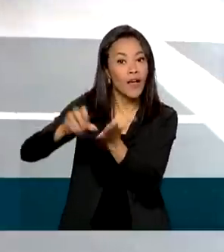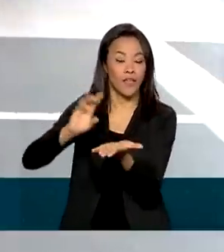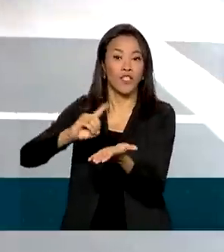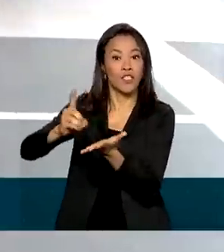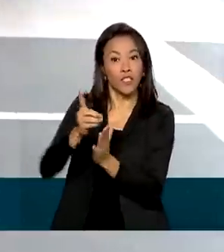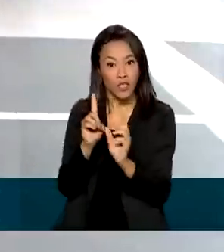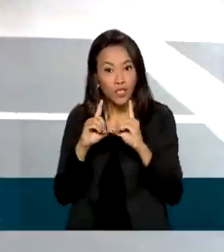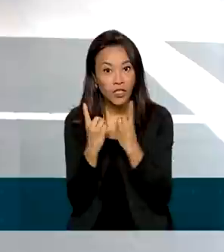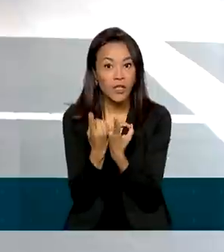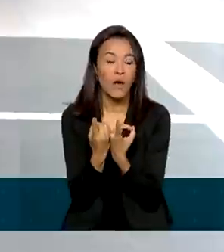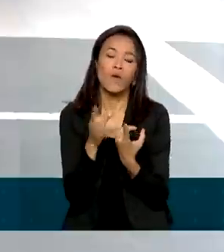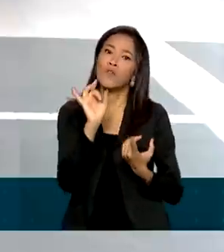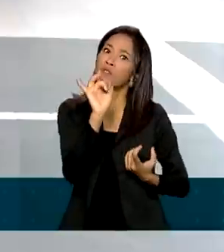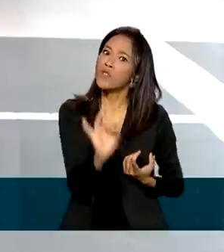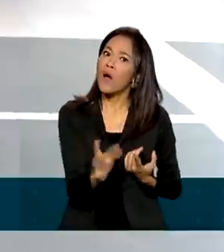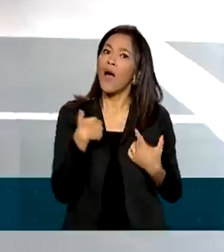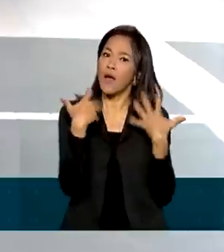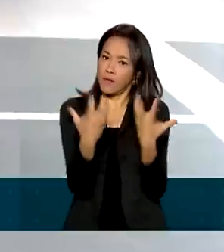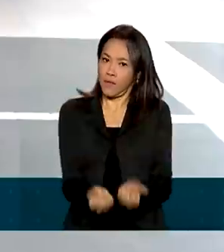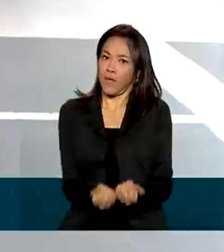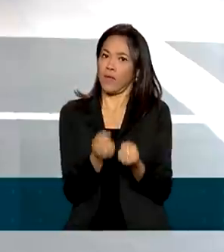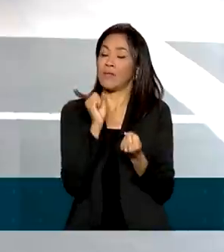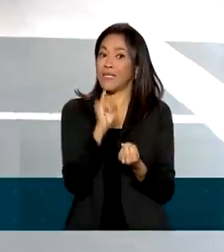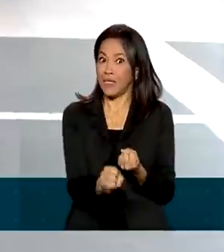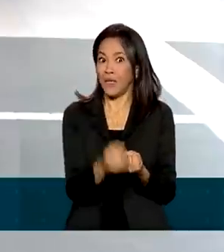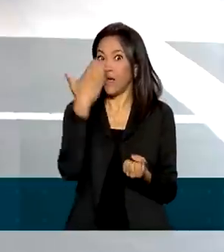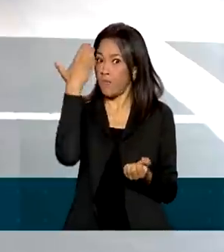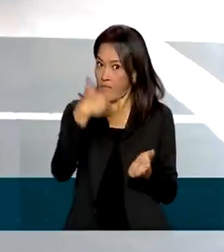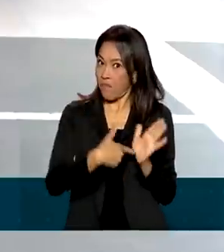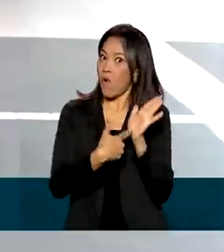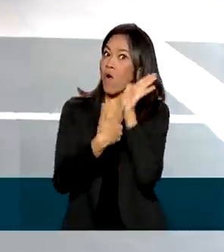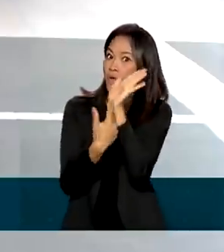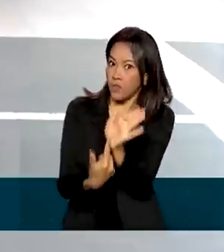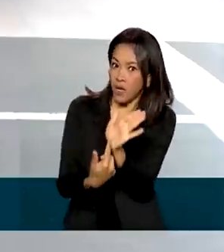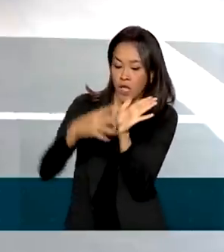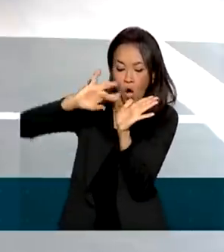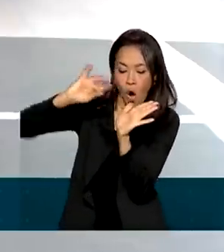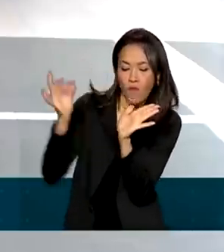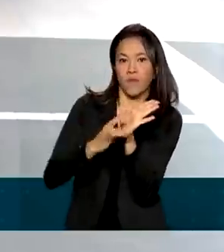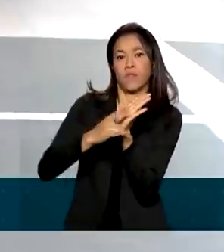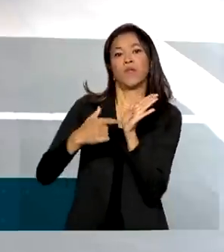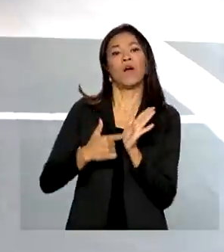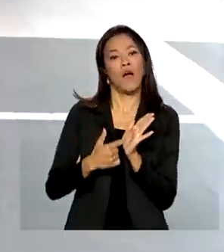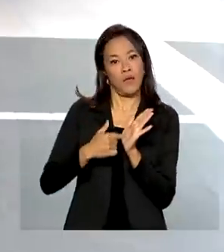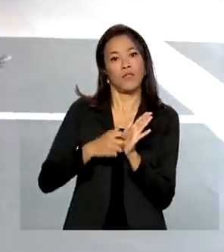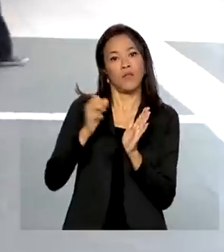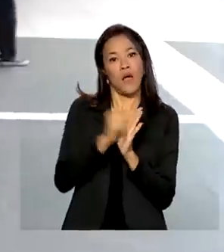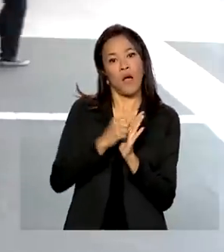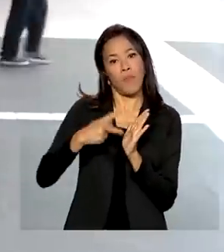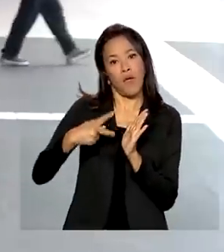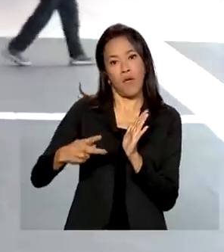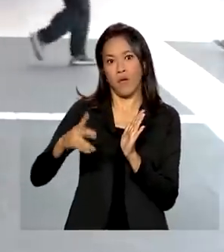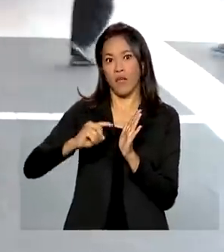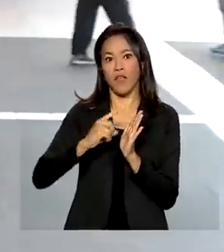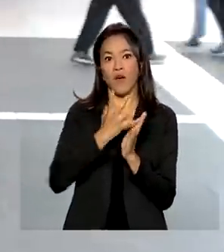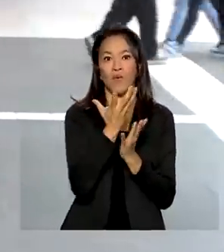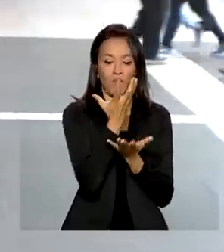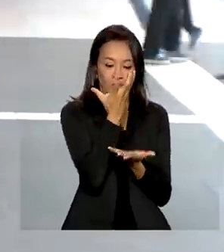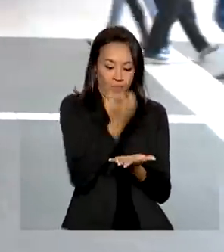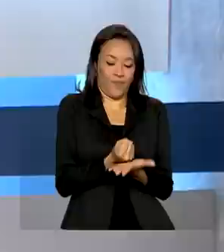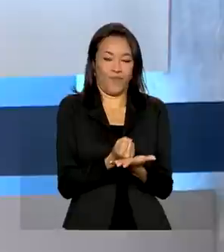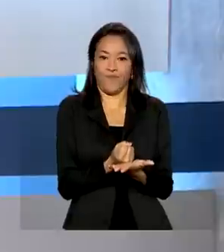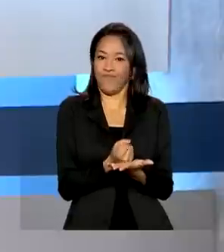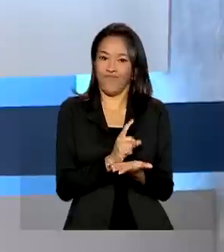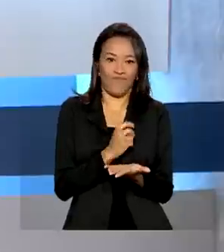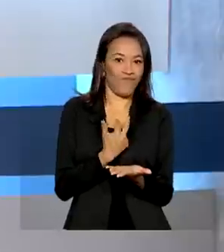documentos digitais só serão aceitos se forem apresentados em aplicativos oficiais e não como captura de tela no celular.